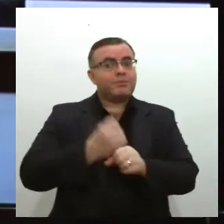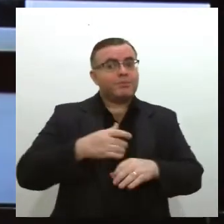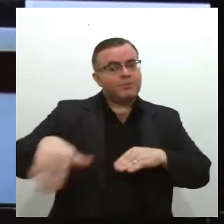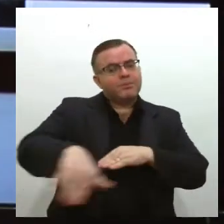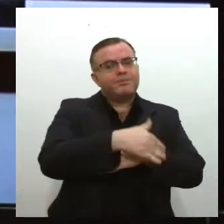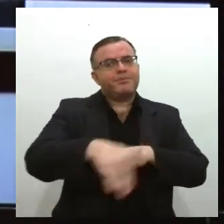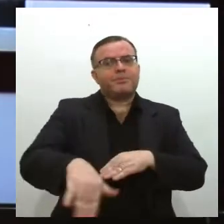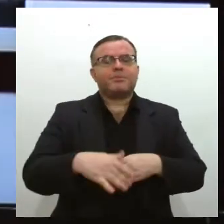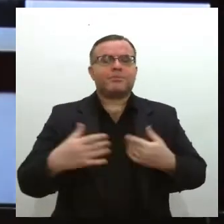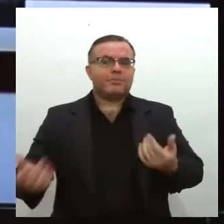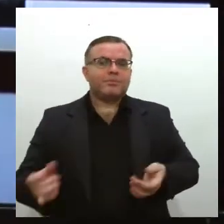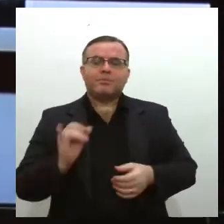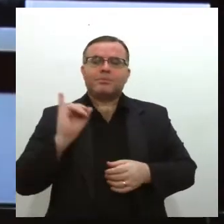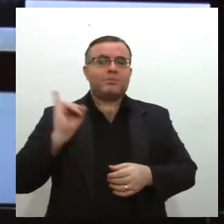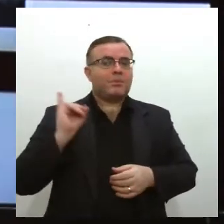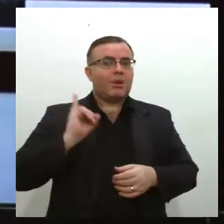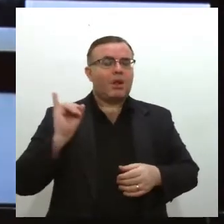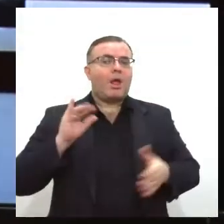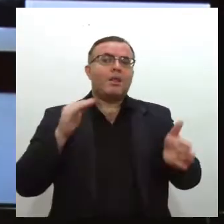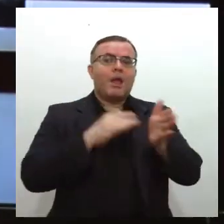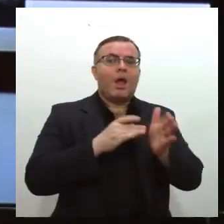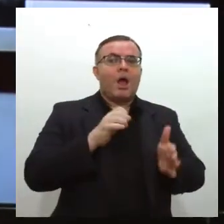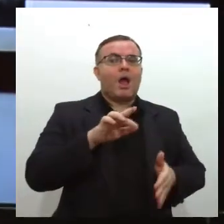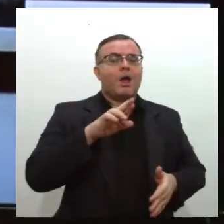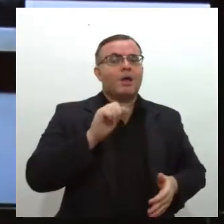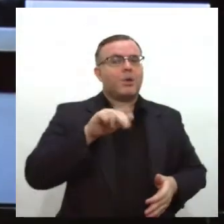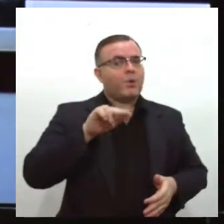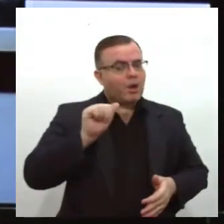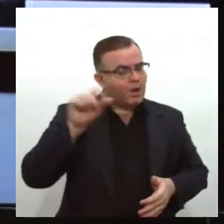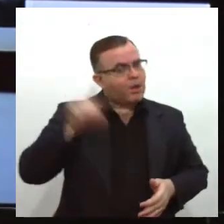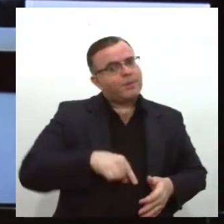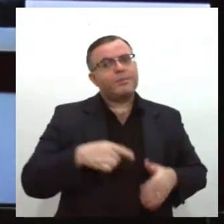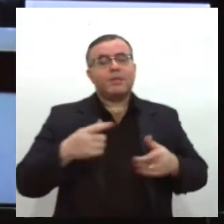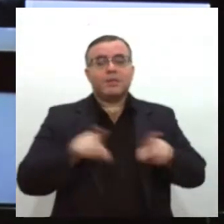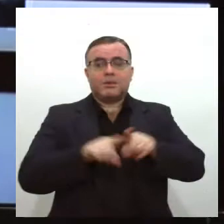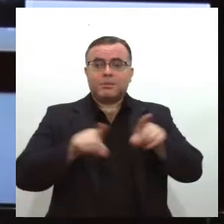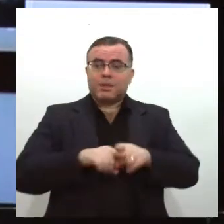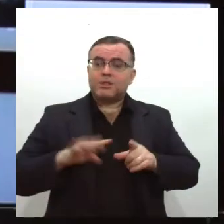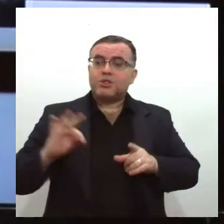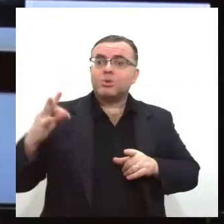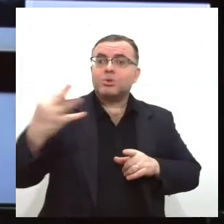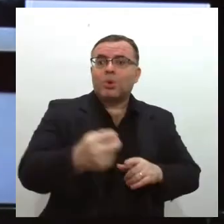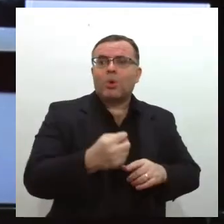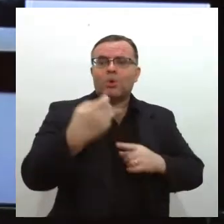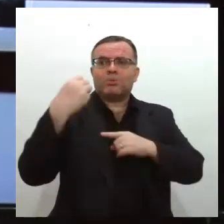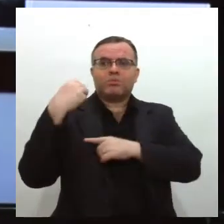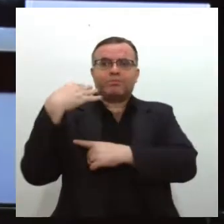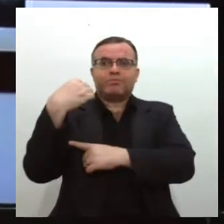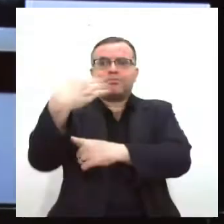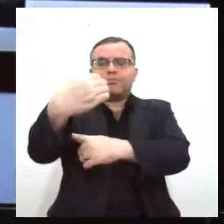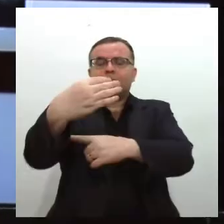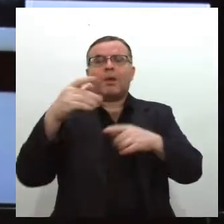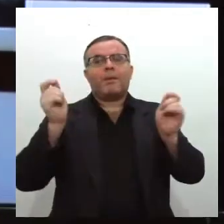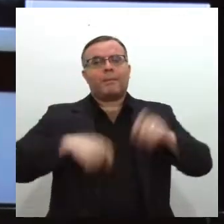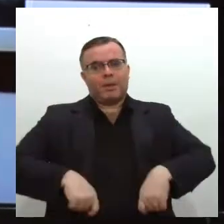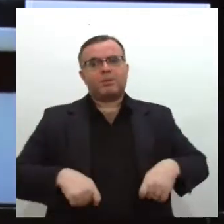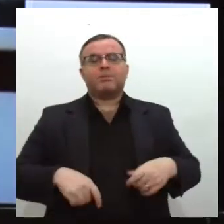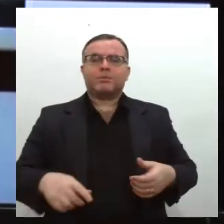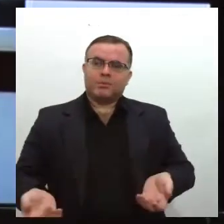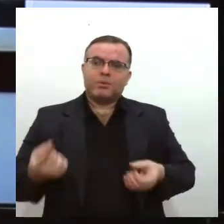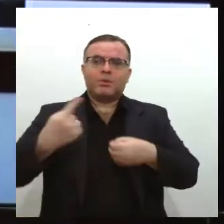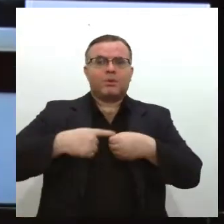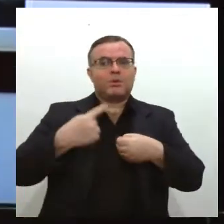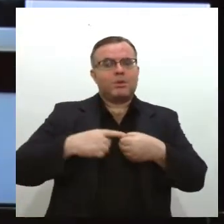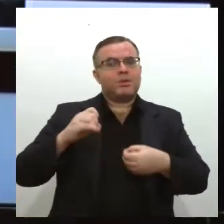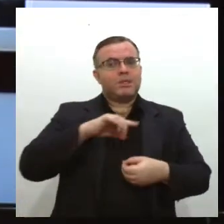municípios de Itabaianinha e Arauá e também da sinalização lateral em toda a extensão da rodovia que liga o município de São Miguel